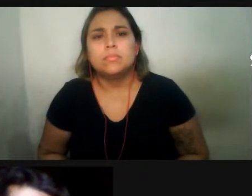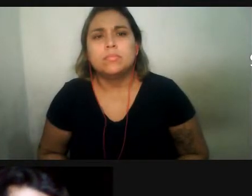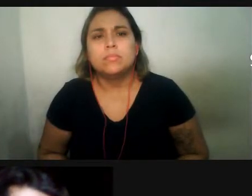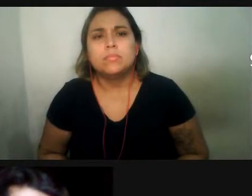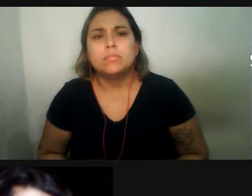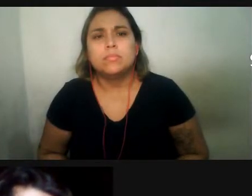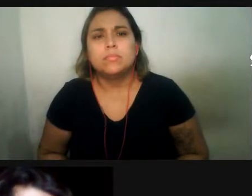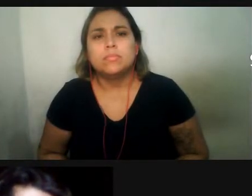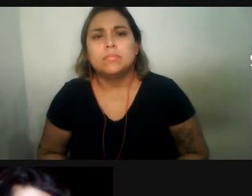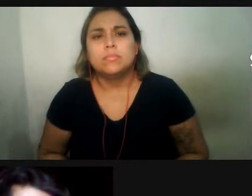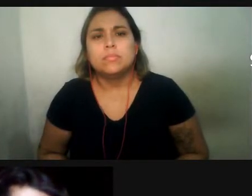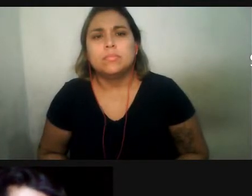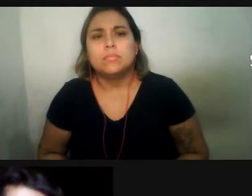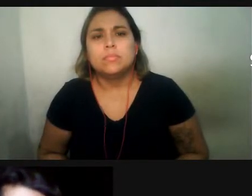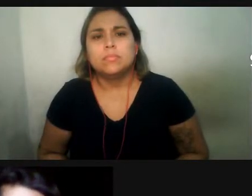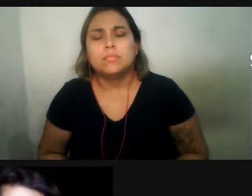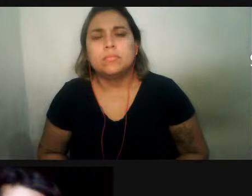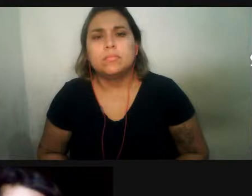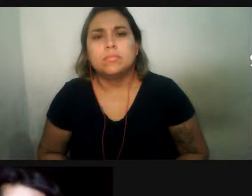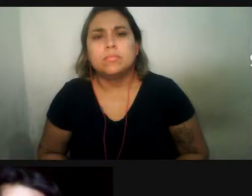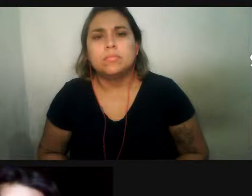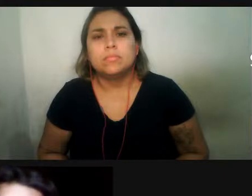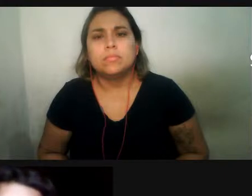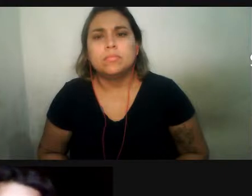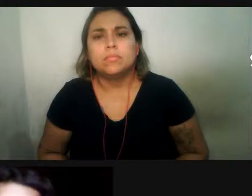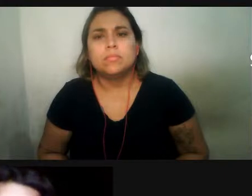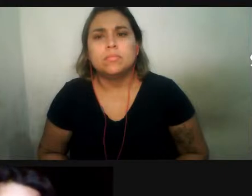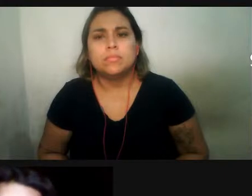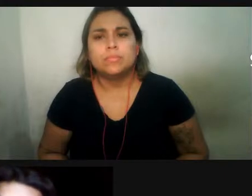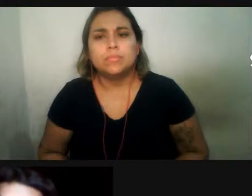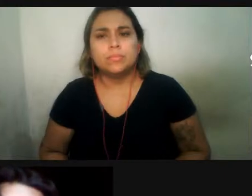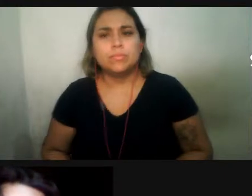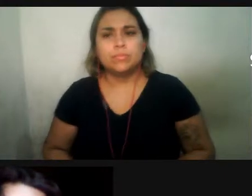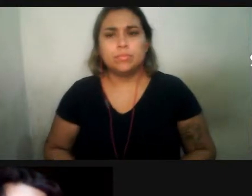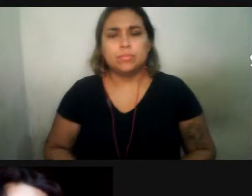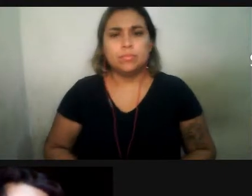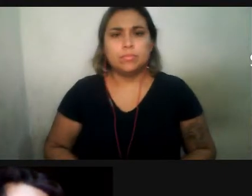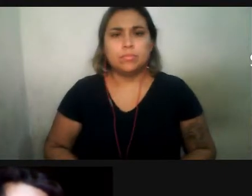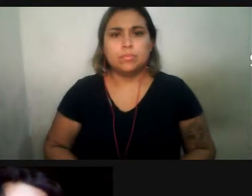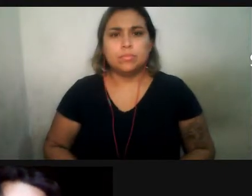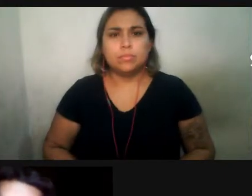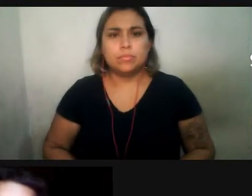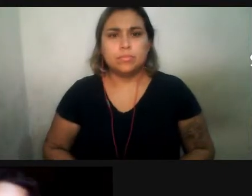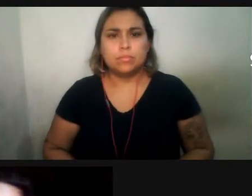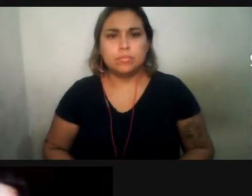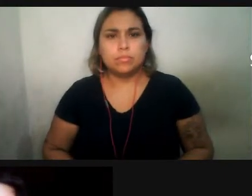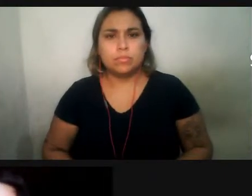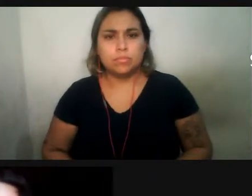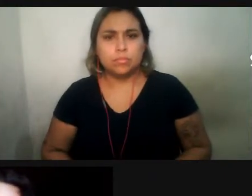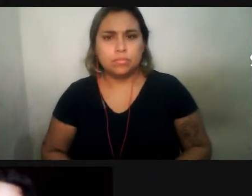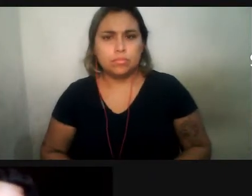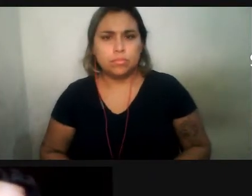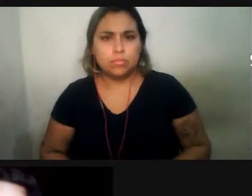Gabi Naylor, parabéns pela palestra, Gabriel, seu trabalho é incrível. Obrigado.